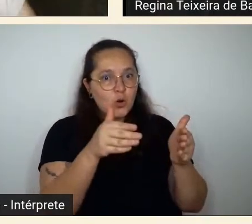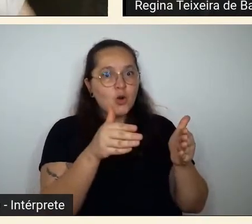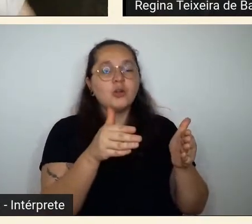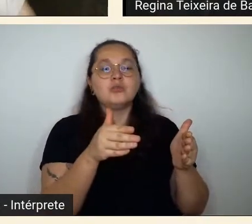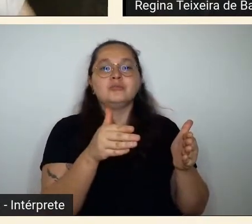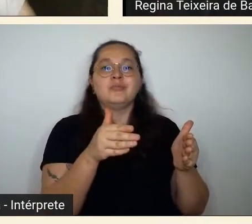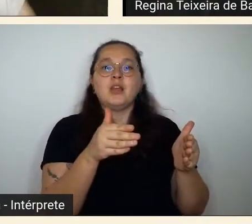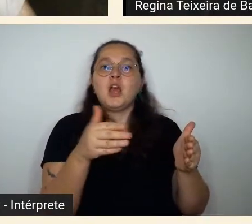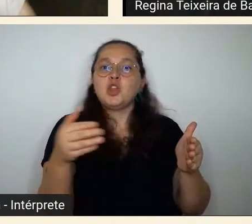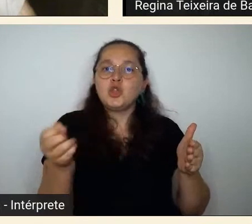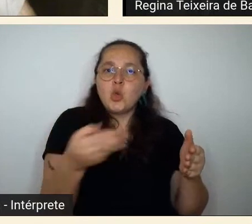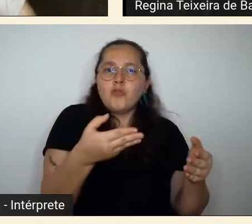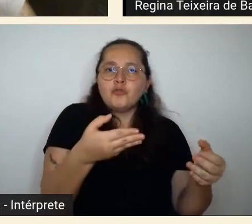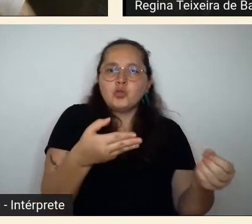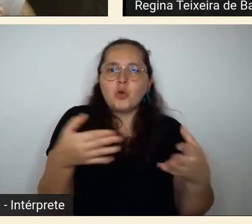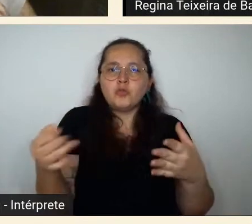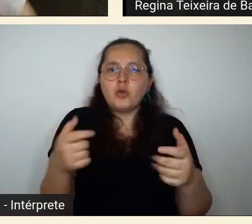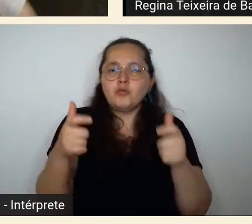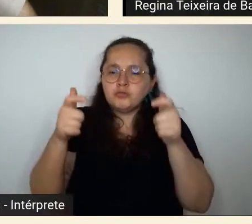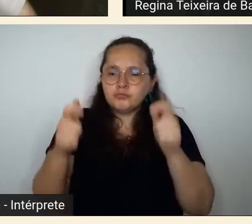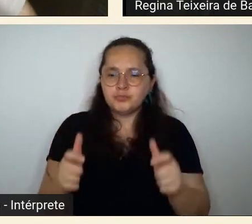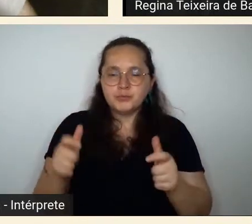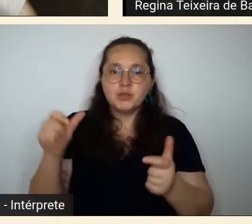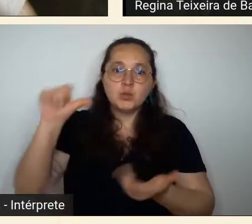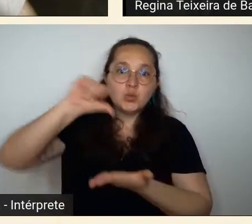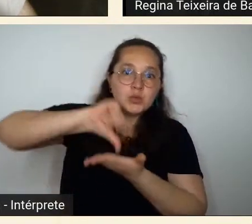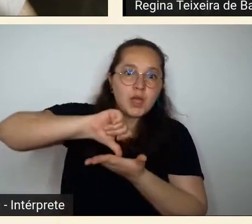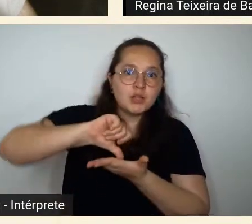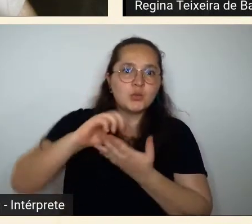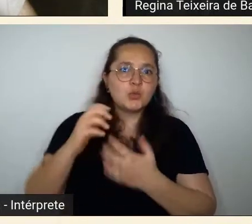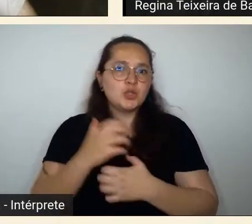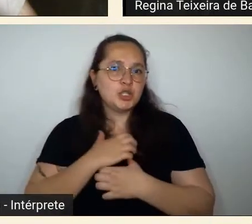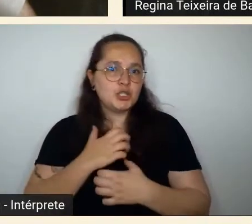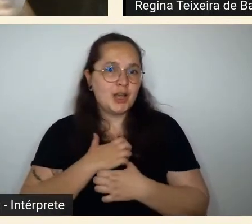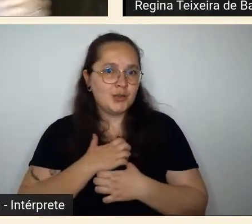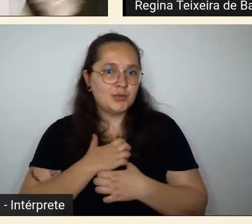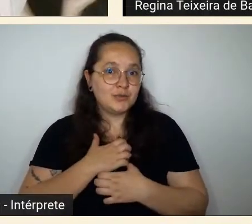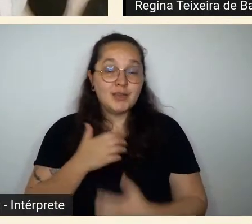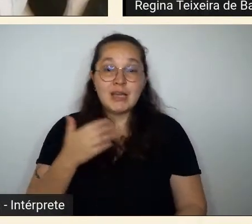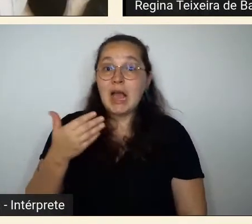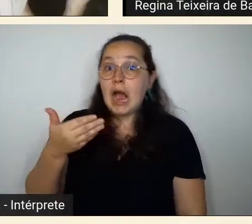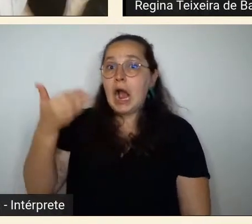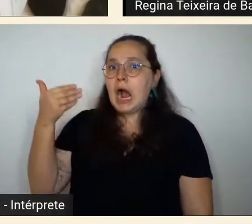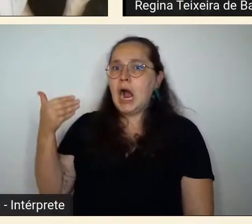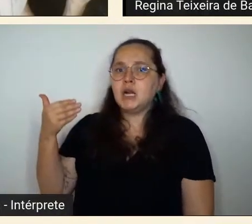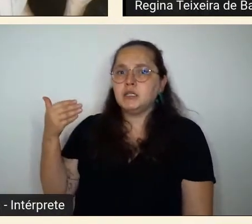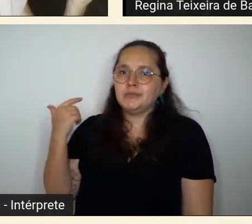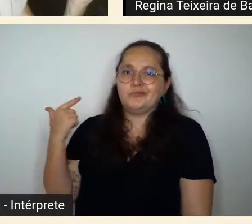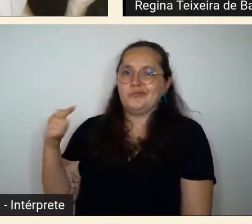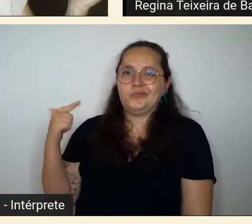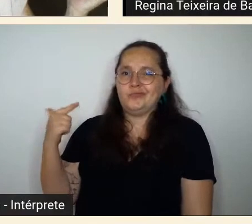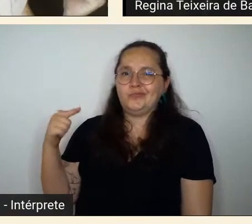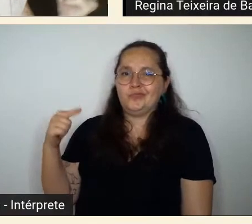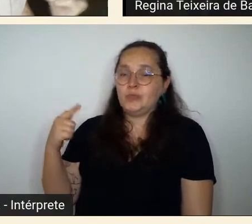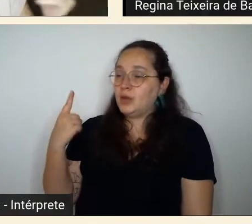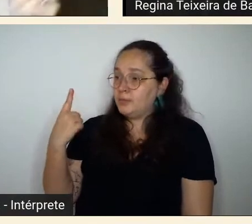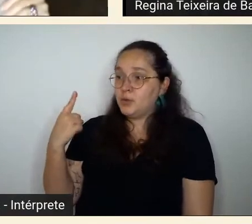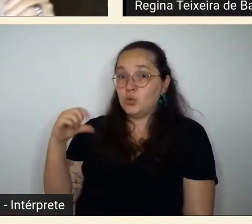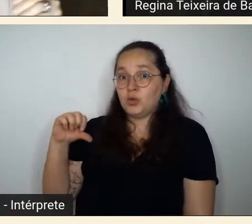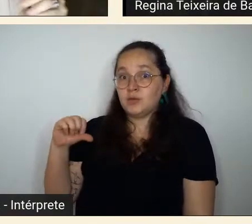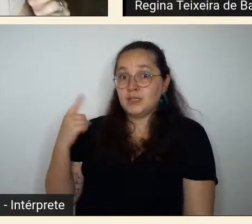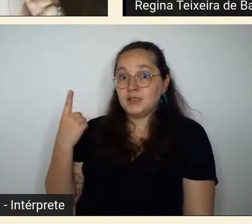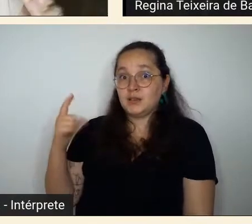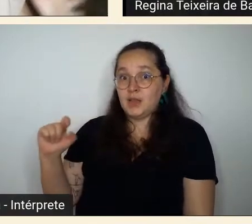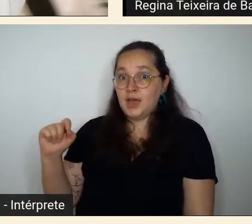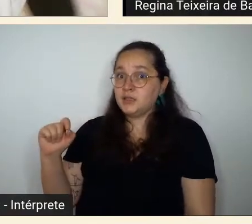espaços no centro da cidade que não estavam digamos concebidos antes de 1910 então de